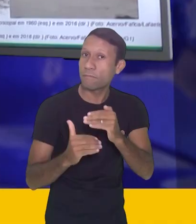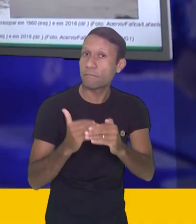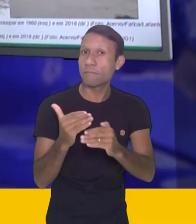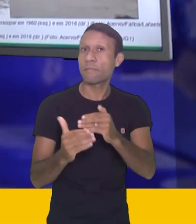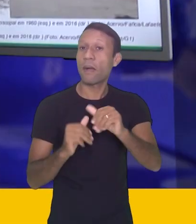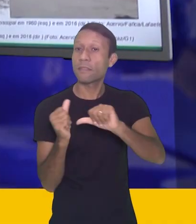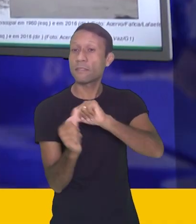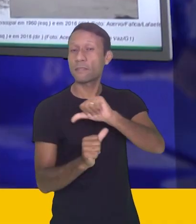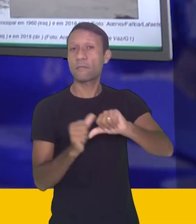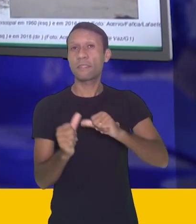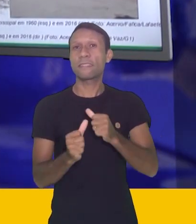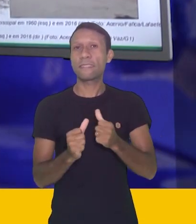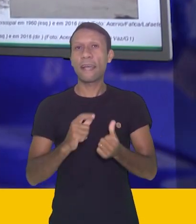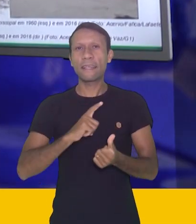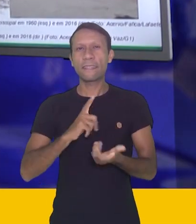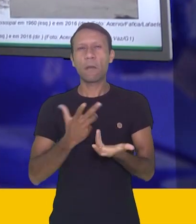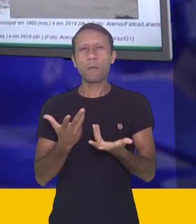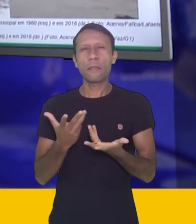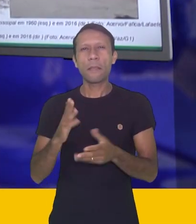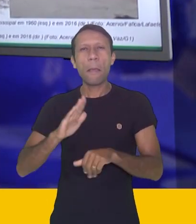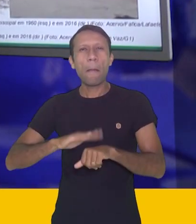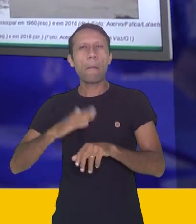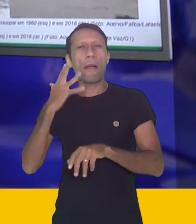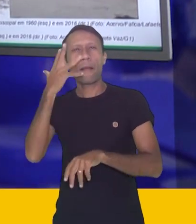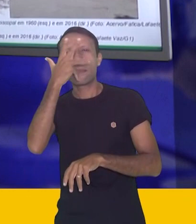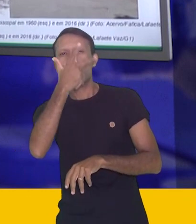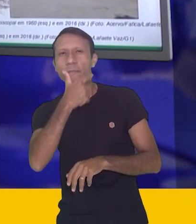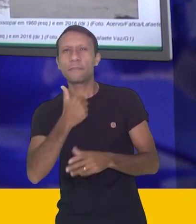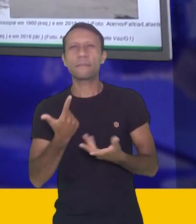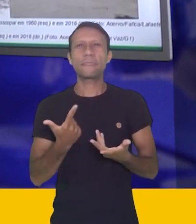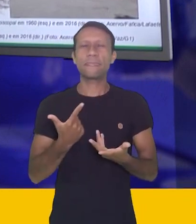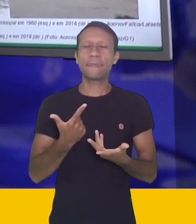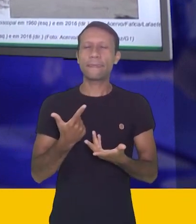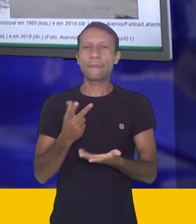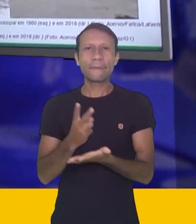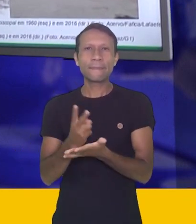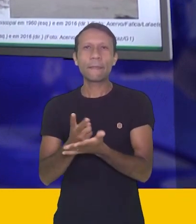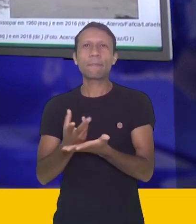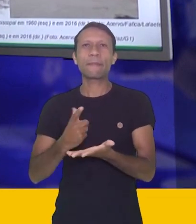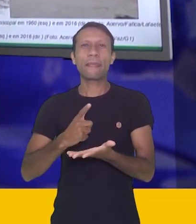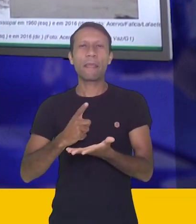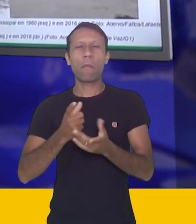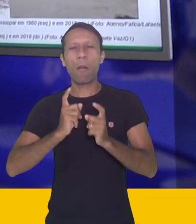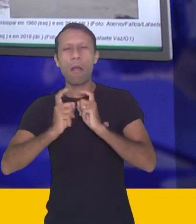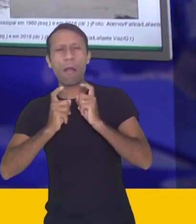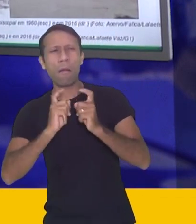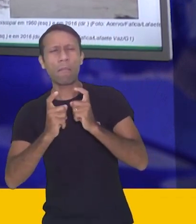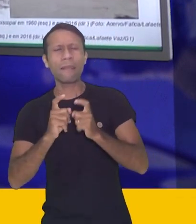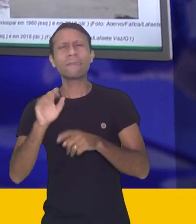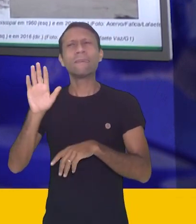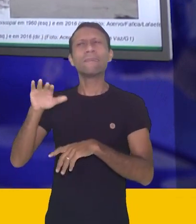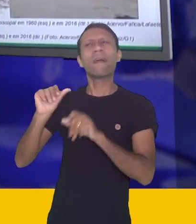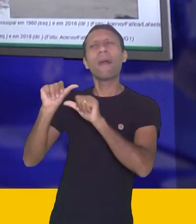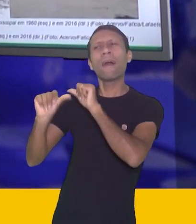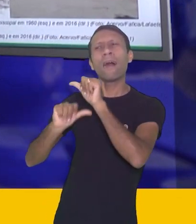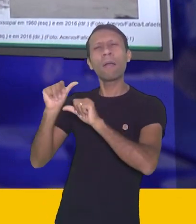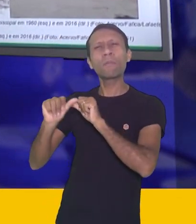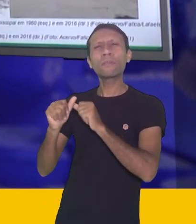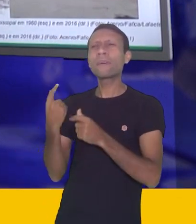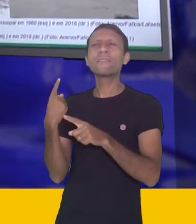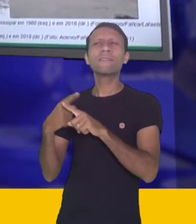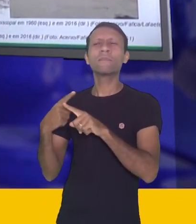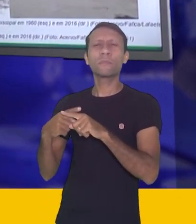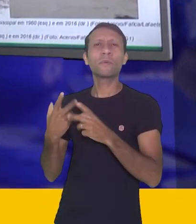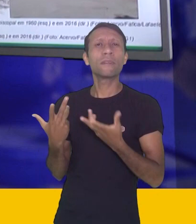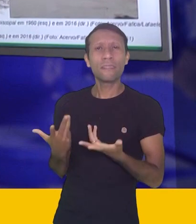certo ar de modernidade, né? E aí, a discussão, né? Se essa transformação foi pela necessidade ou foi